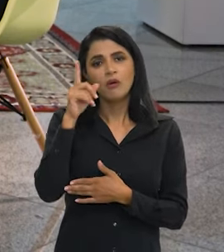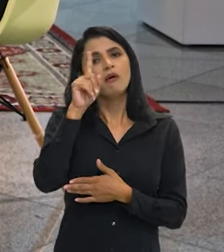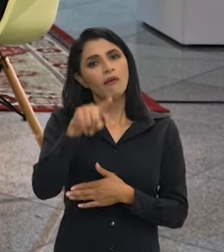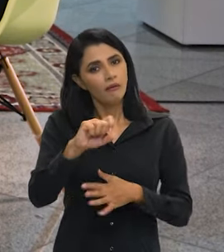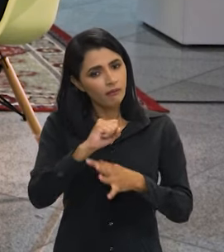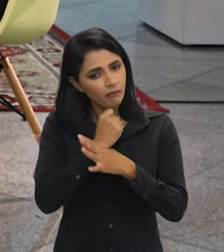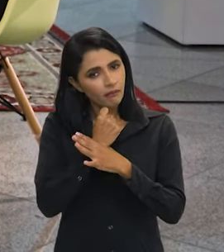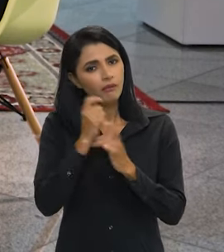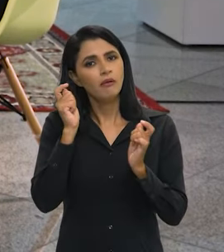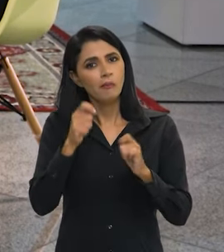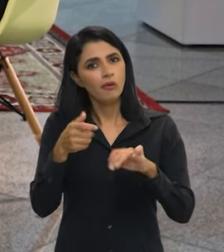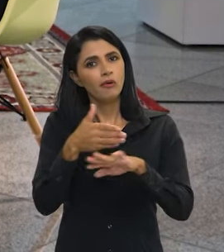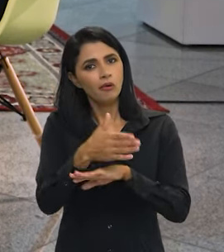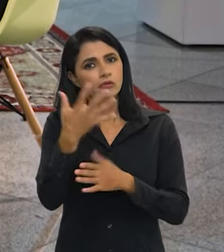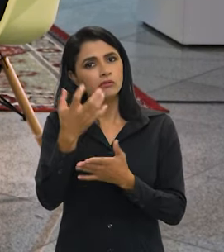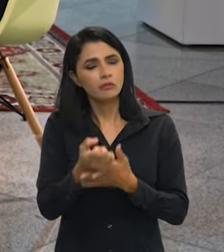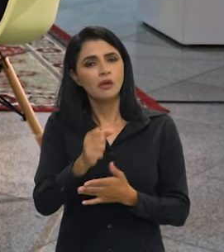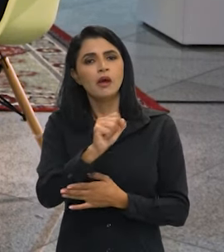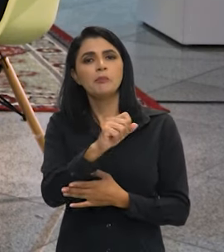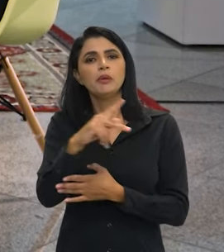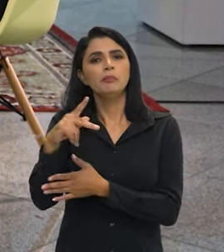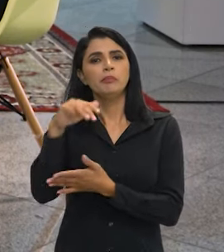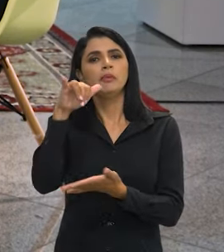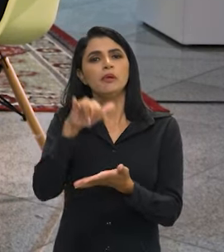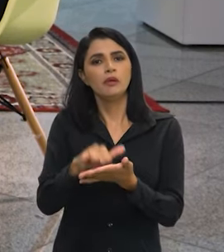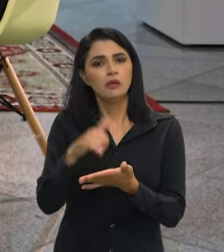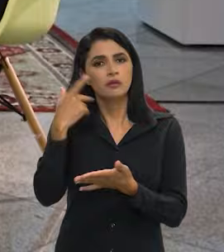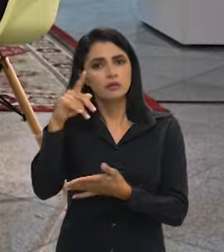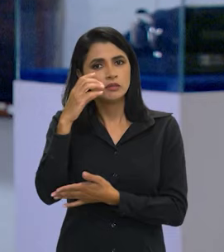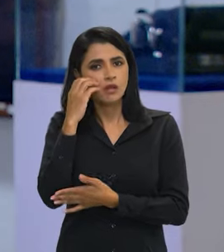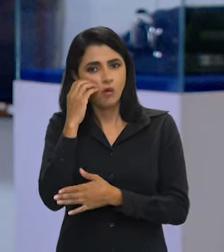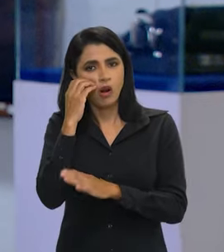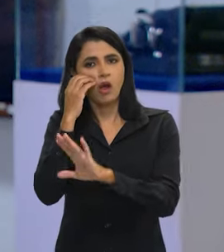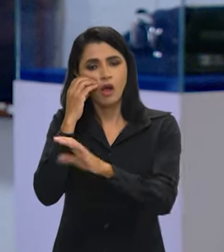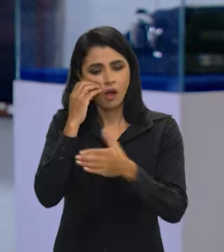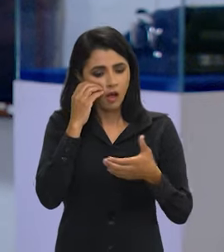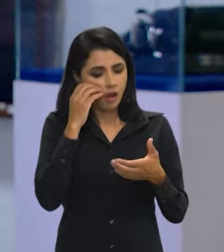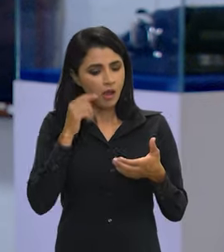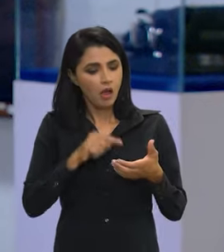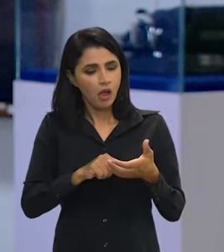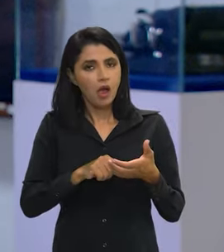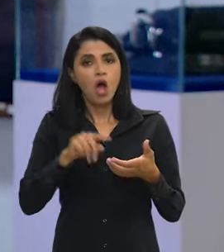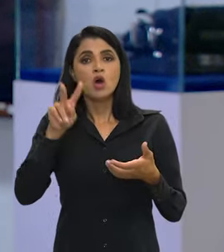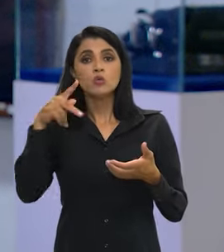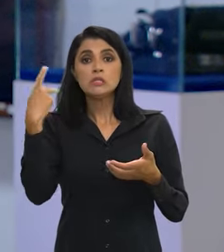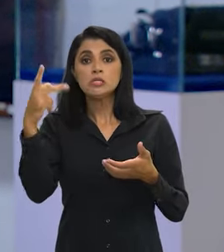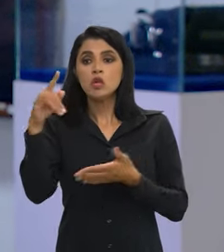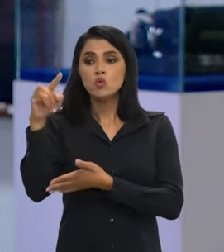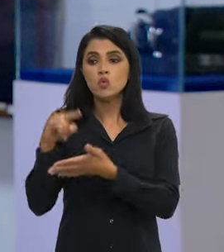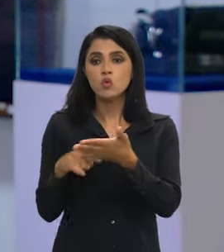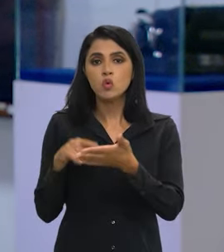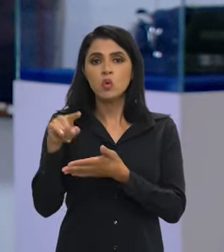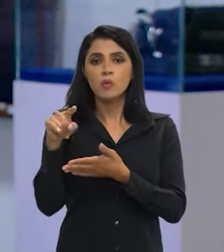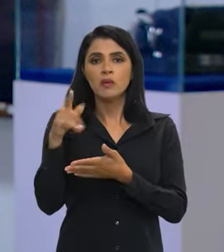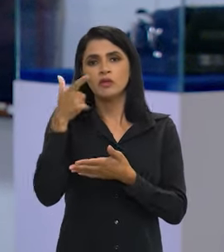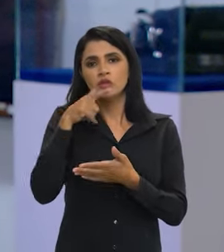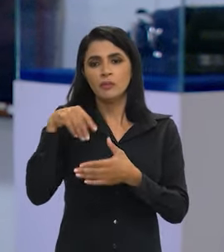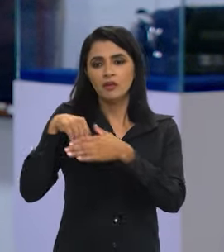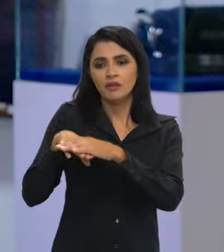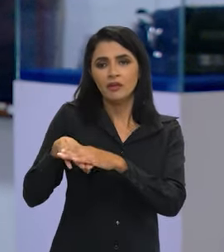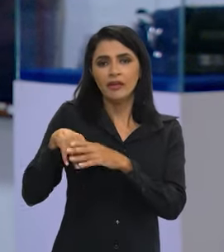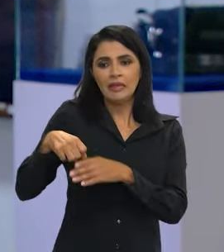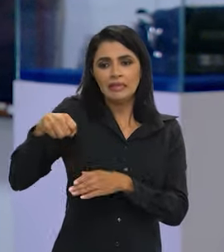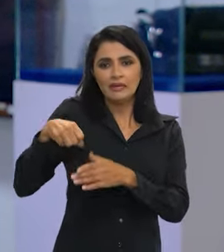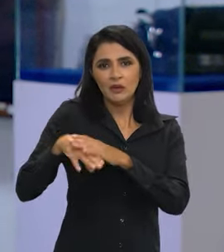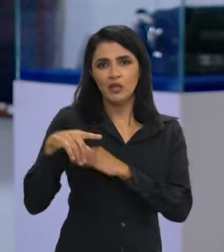nos É seguro. Você pode entrar no nosso aplicativo. Você vai pegar o seu celular, vai pegar ali os seus documentos, que normalmente estão no saquinho